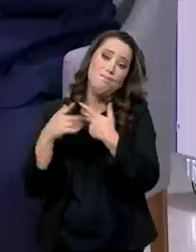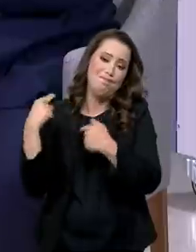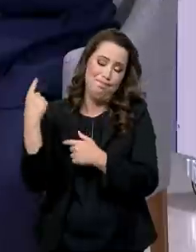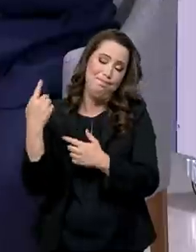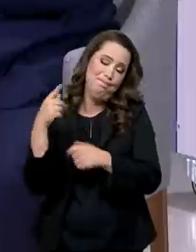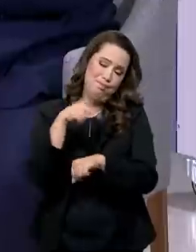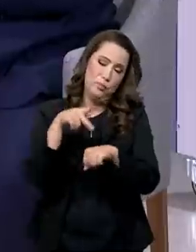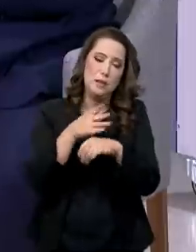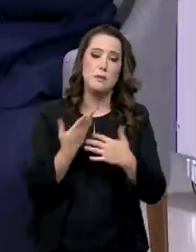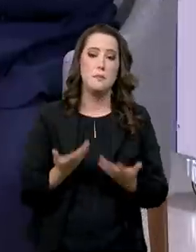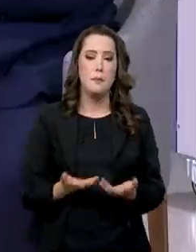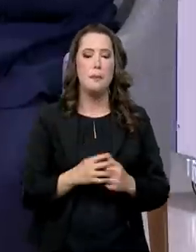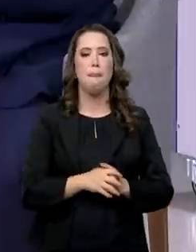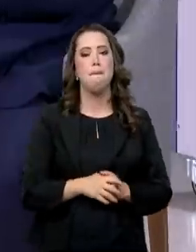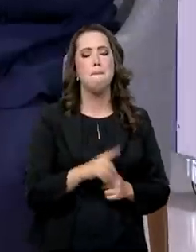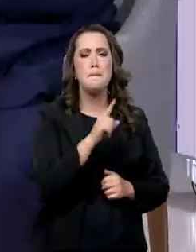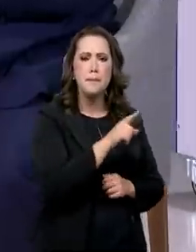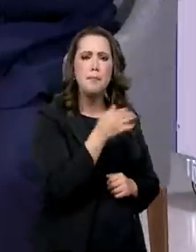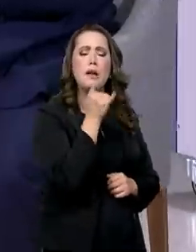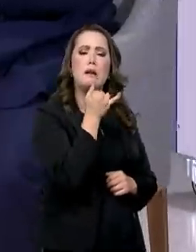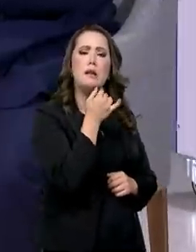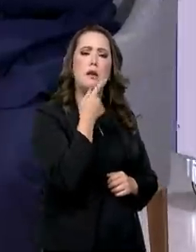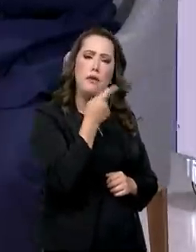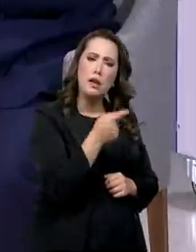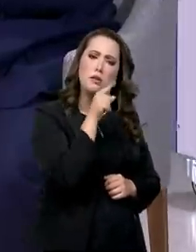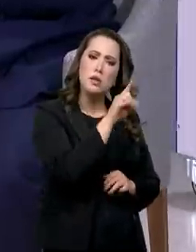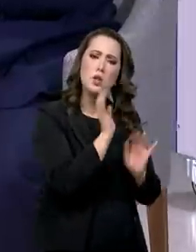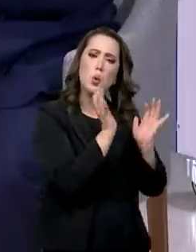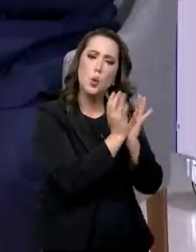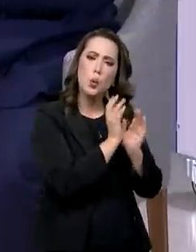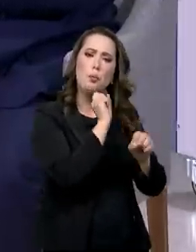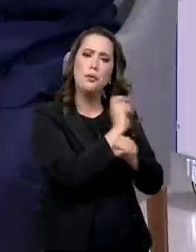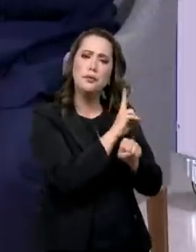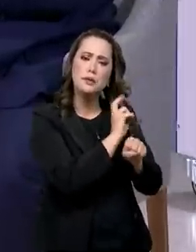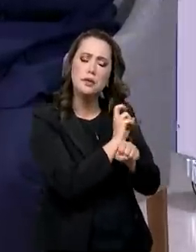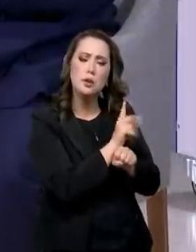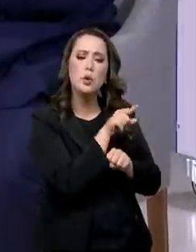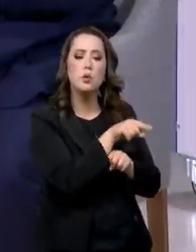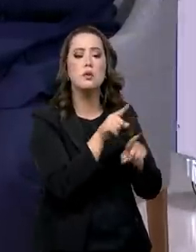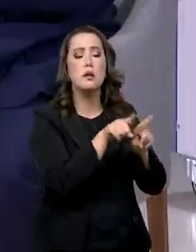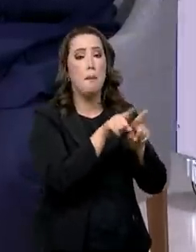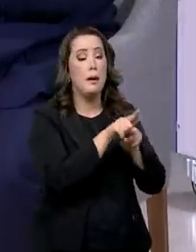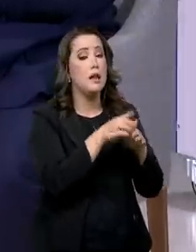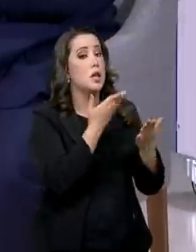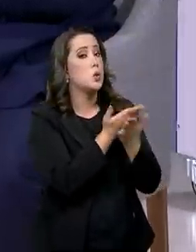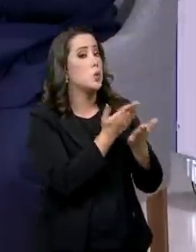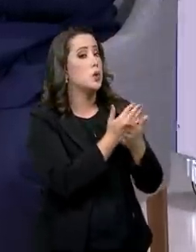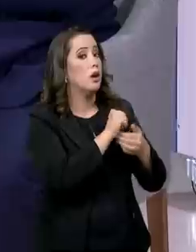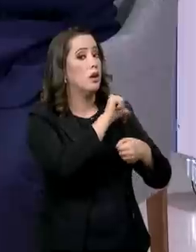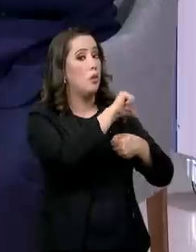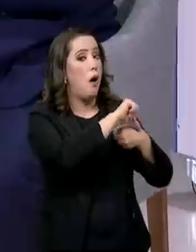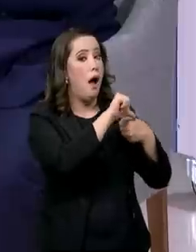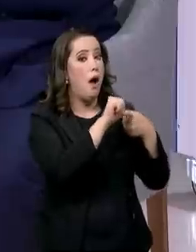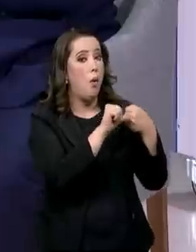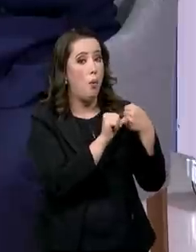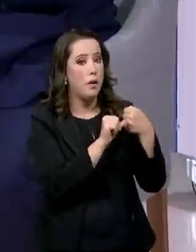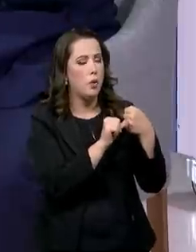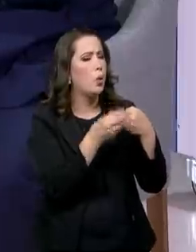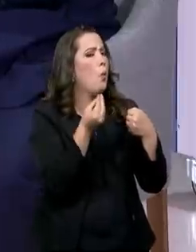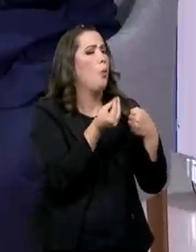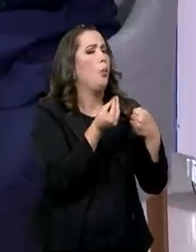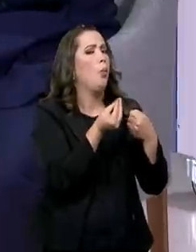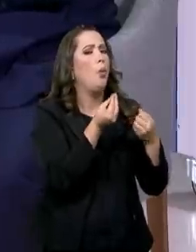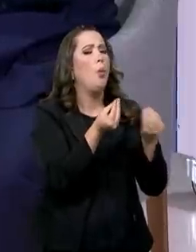ela também está buscando conhecer melhor essa nova variante, Ômicron. O os pesquisadores já têm de conhecimento sobre essa nova